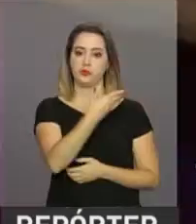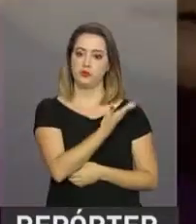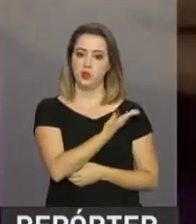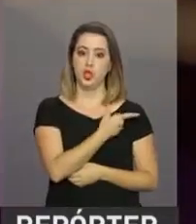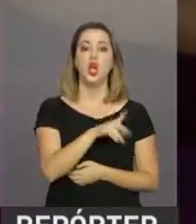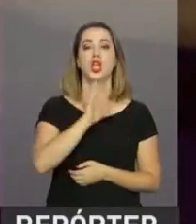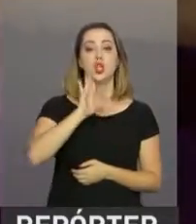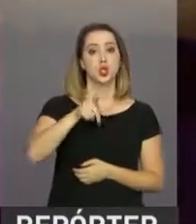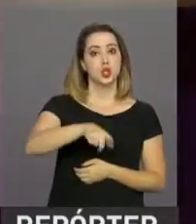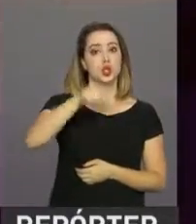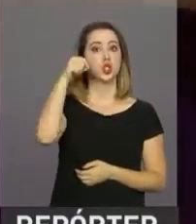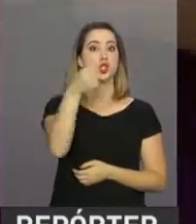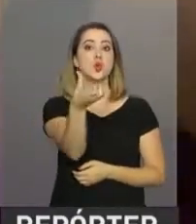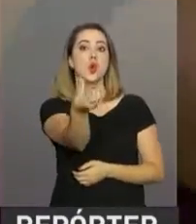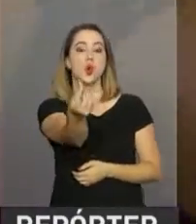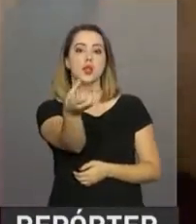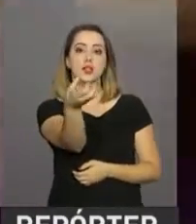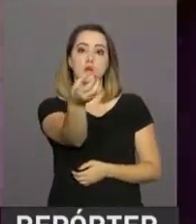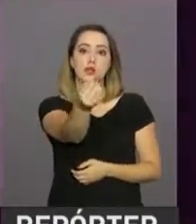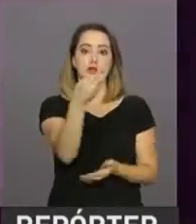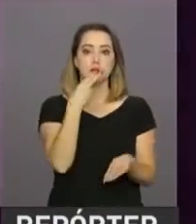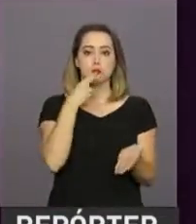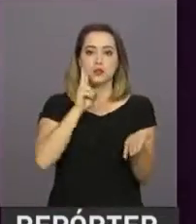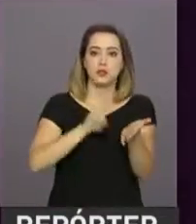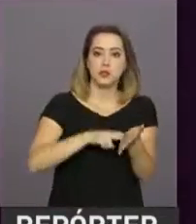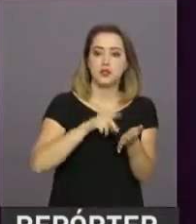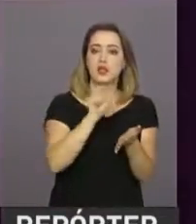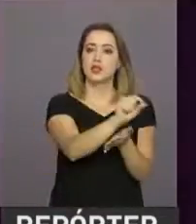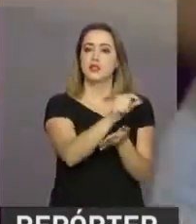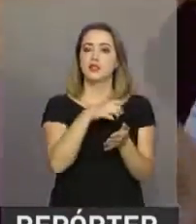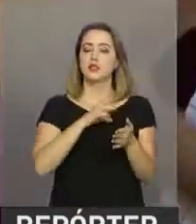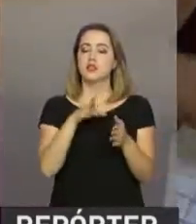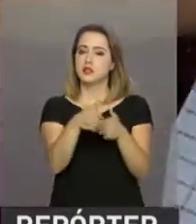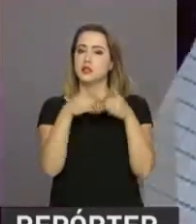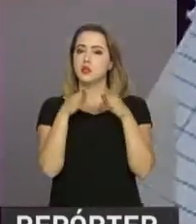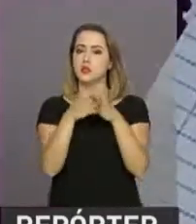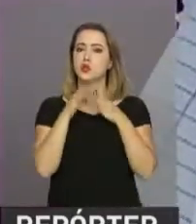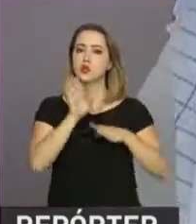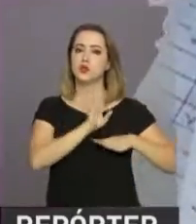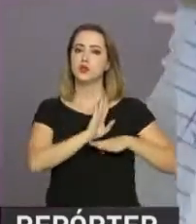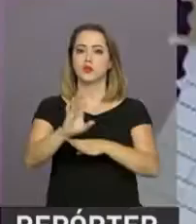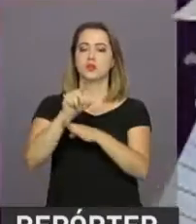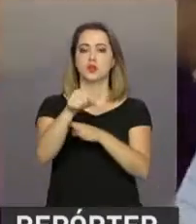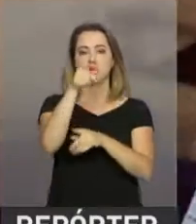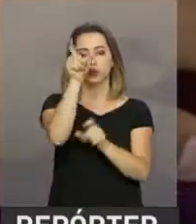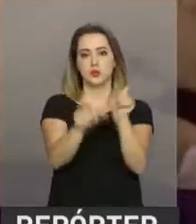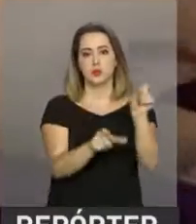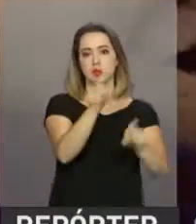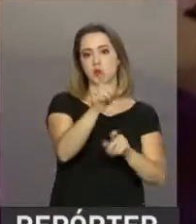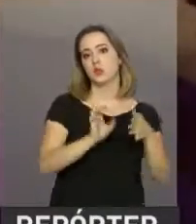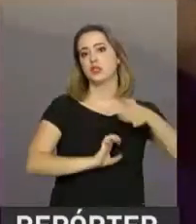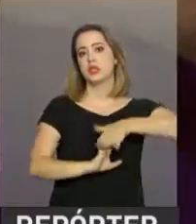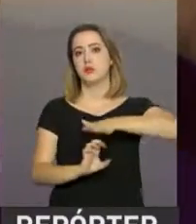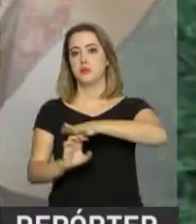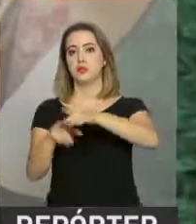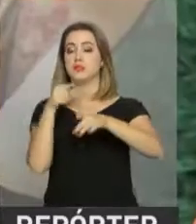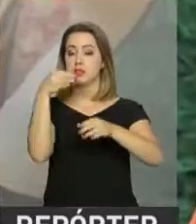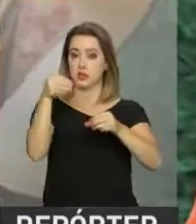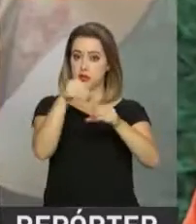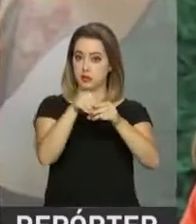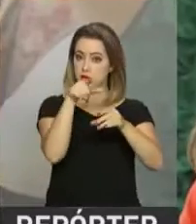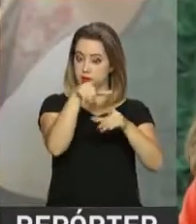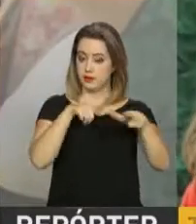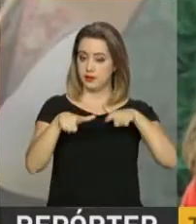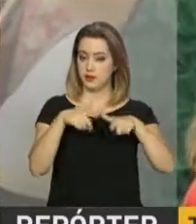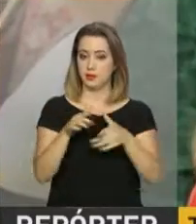para já escolher 60 cartas. Esses pedidos vão ser atendidos por funcionários da empresa em que trabalha. É